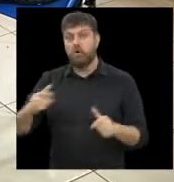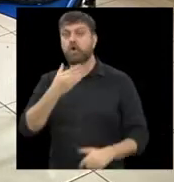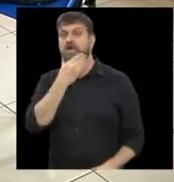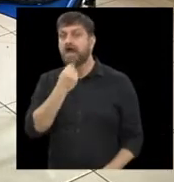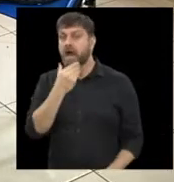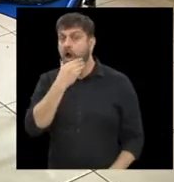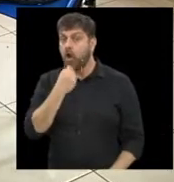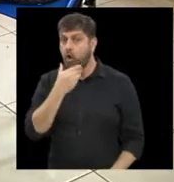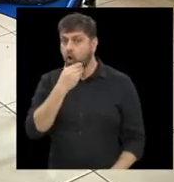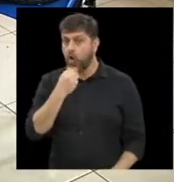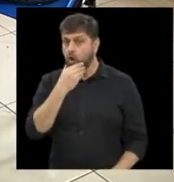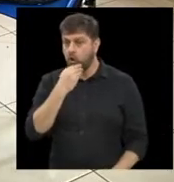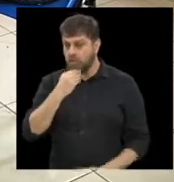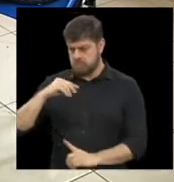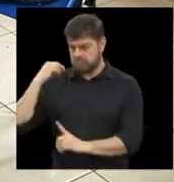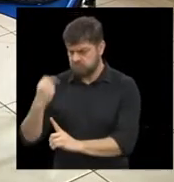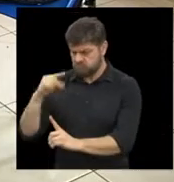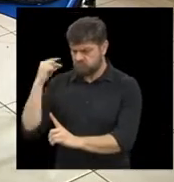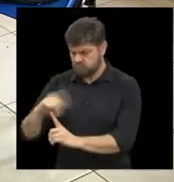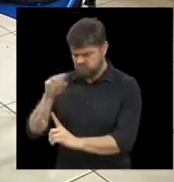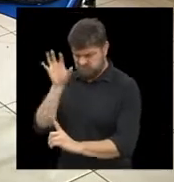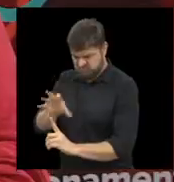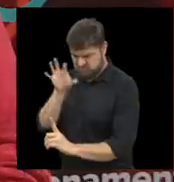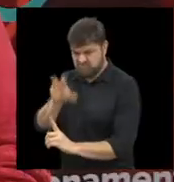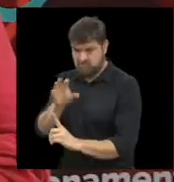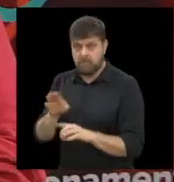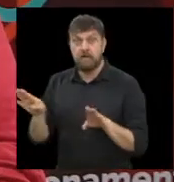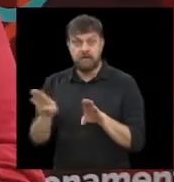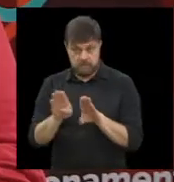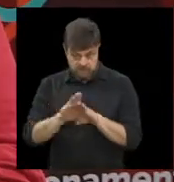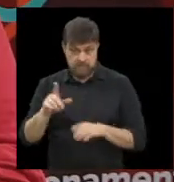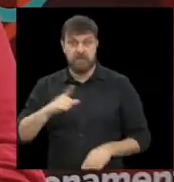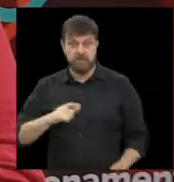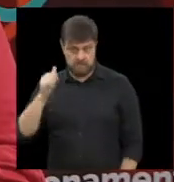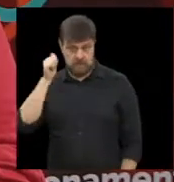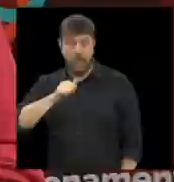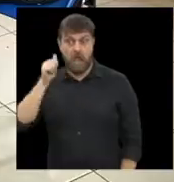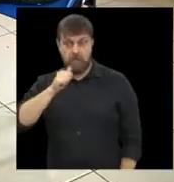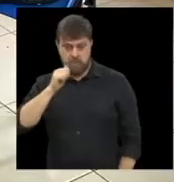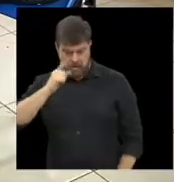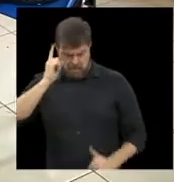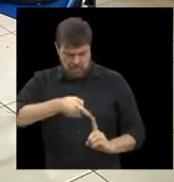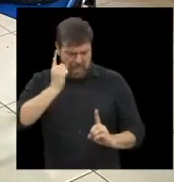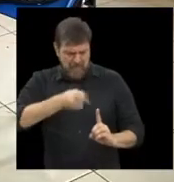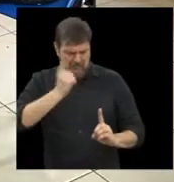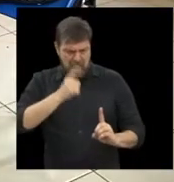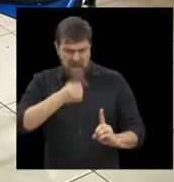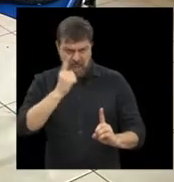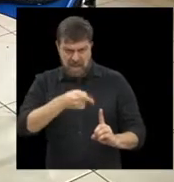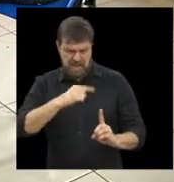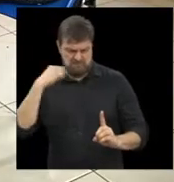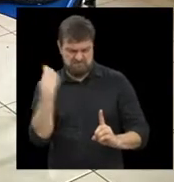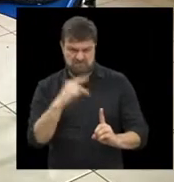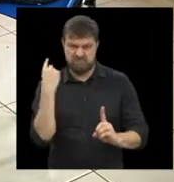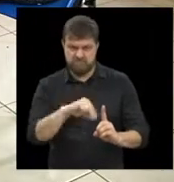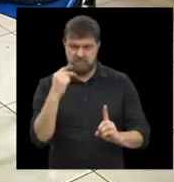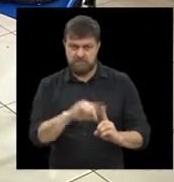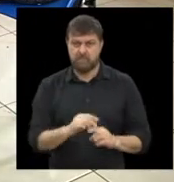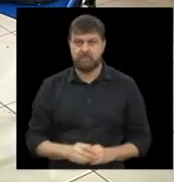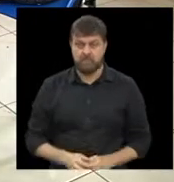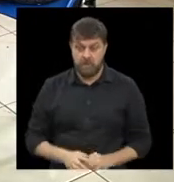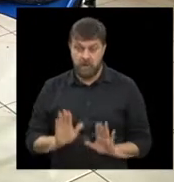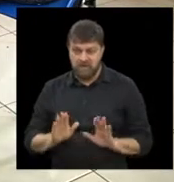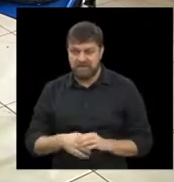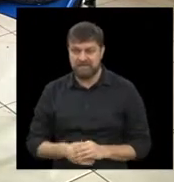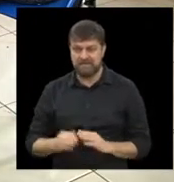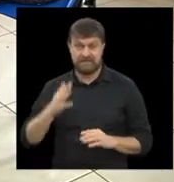é, é, é, mas também pode ser. É muito interessante quando elas vão fazer suas